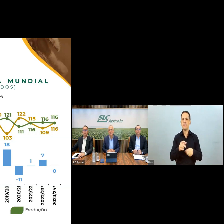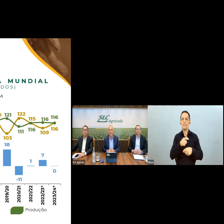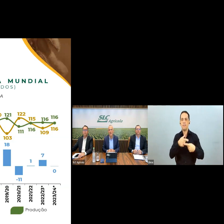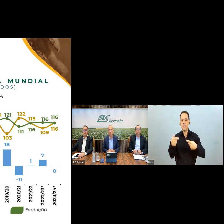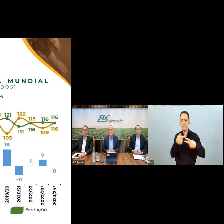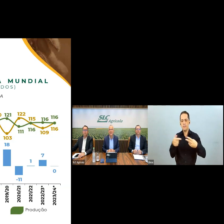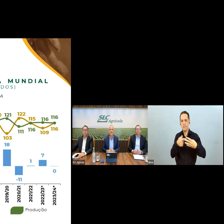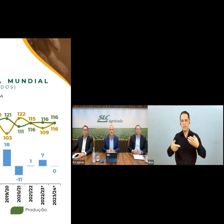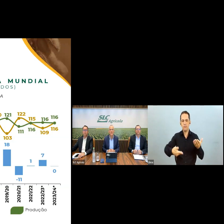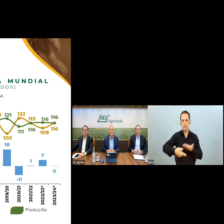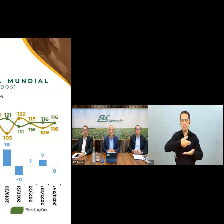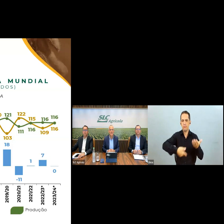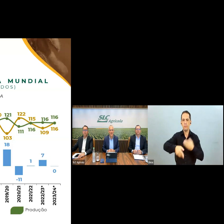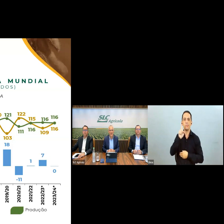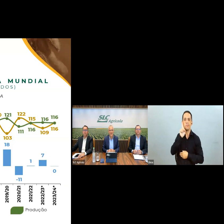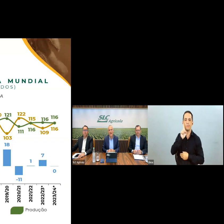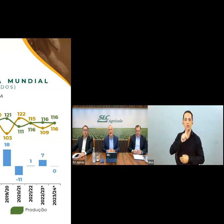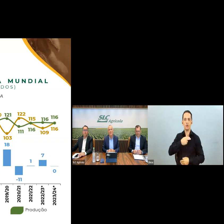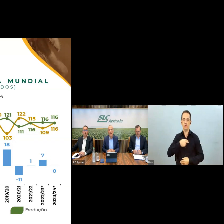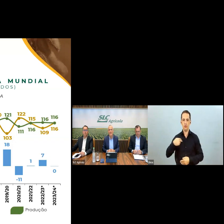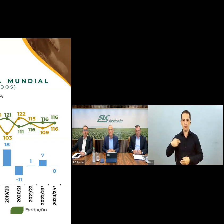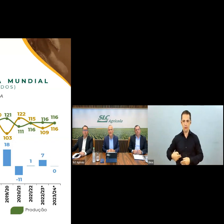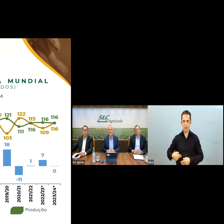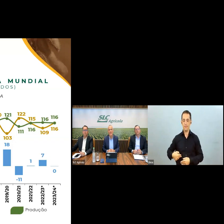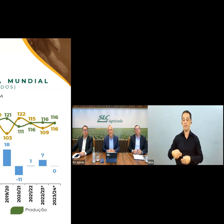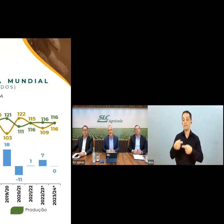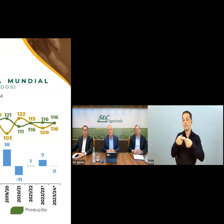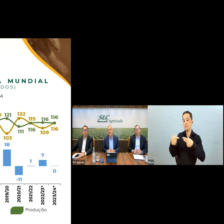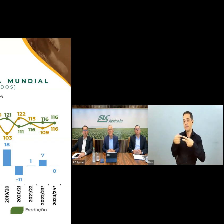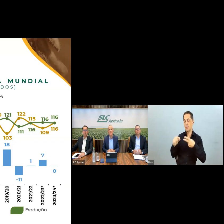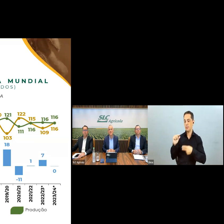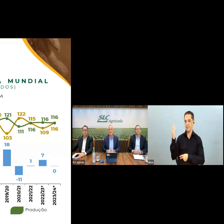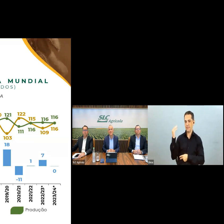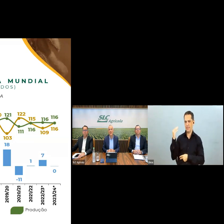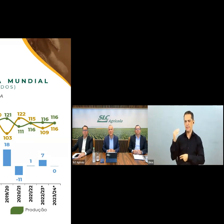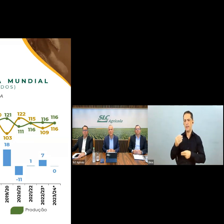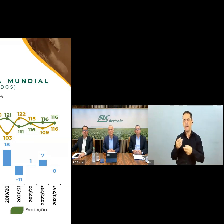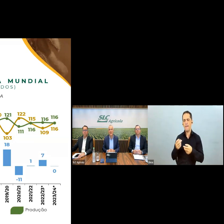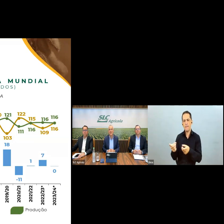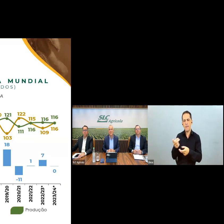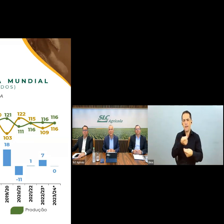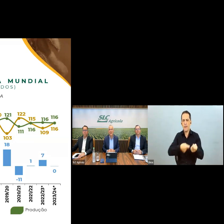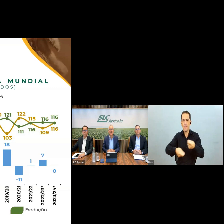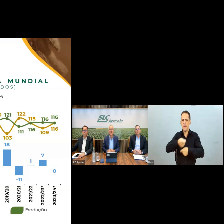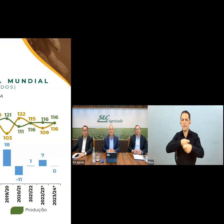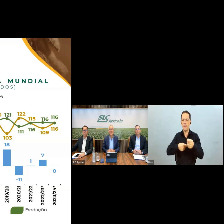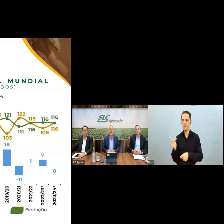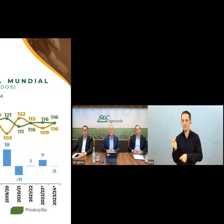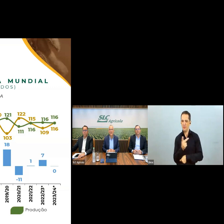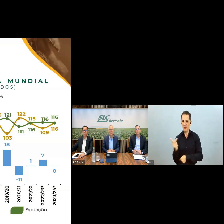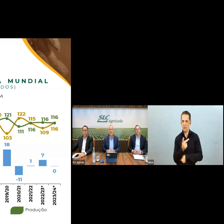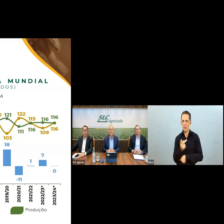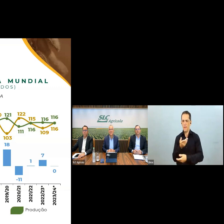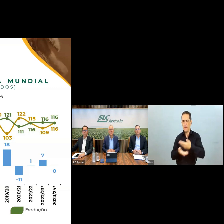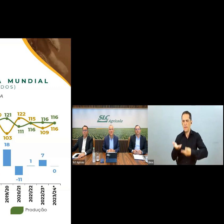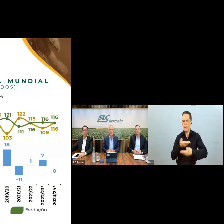Unidos e China. Nas últimas duas semanas, a média de vendas líquidas semanais dos Estados Unidos para a China foi em torno de